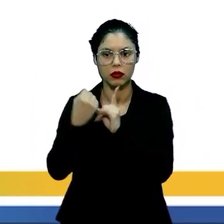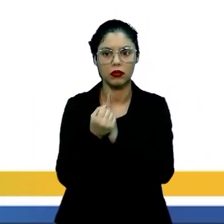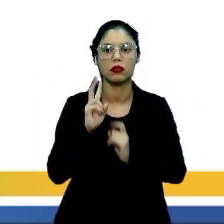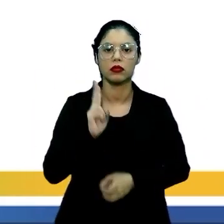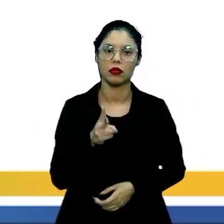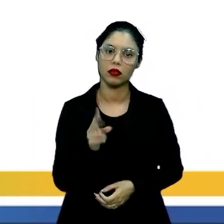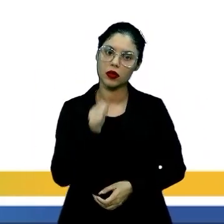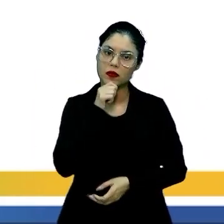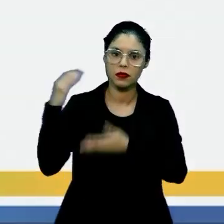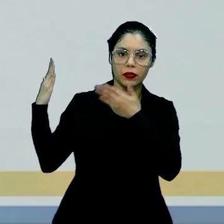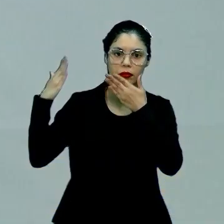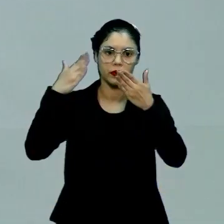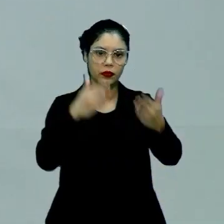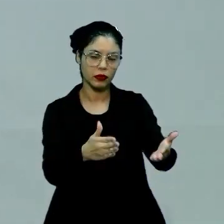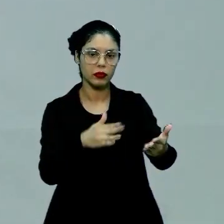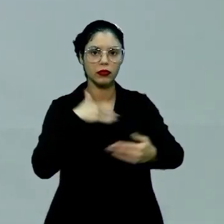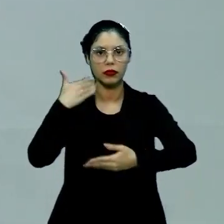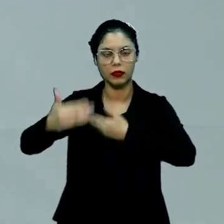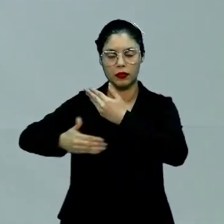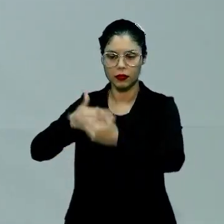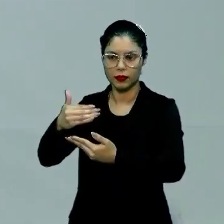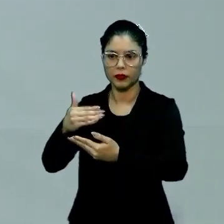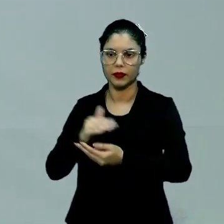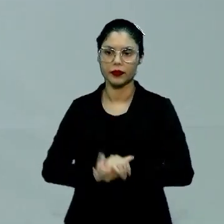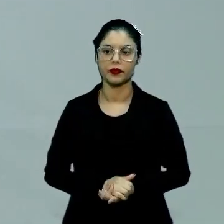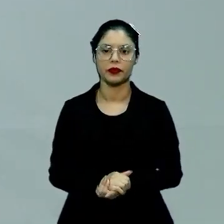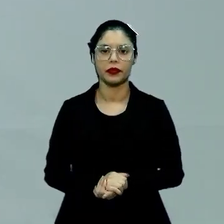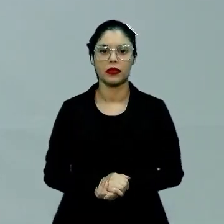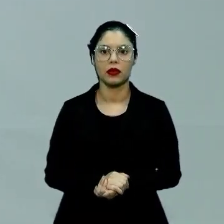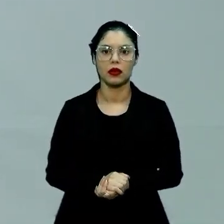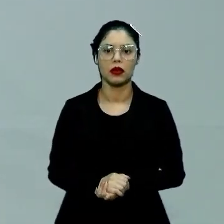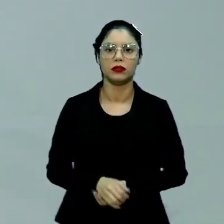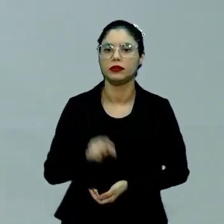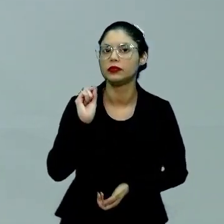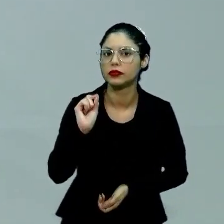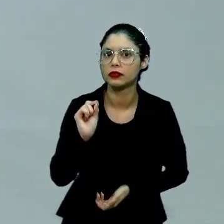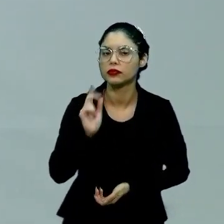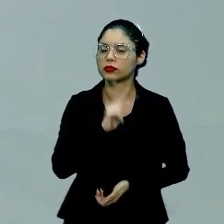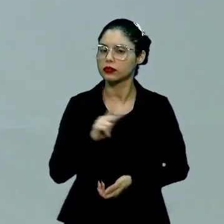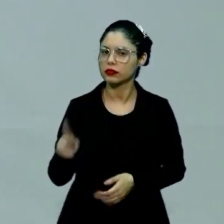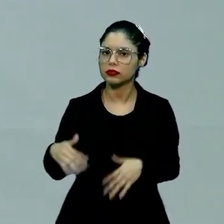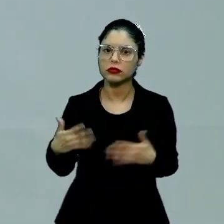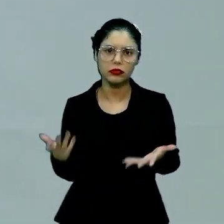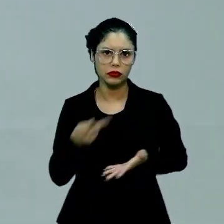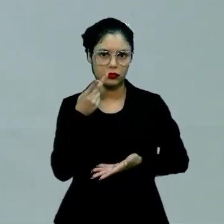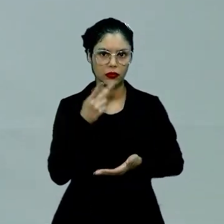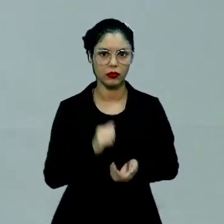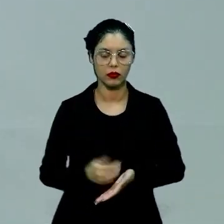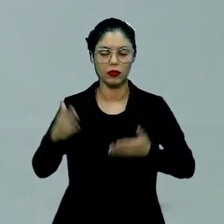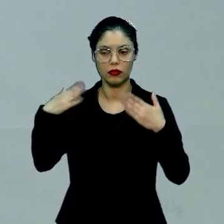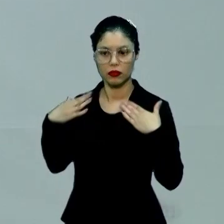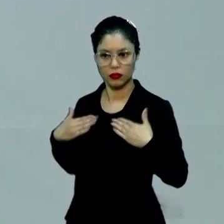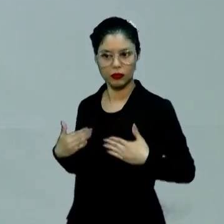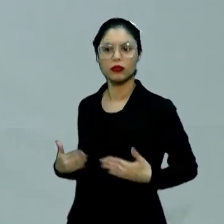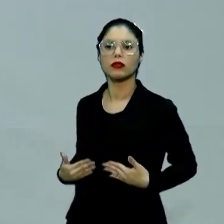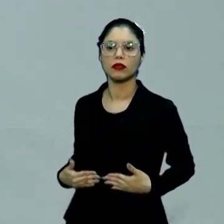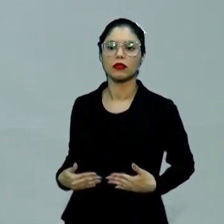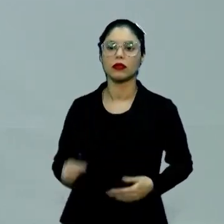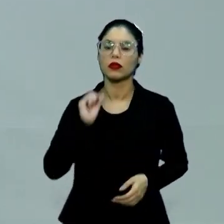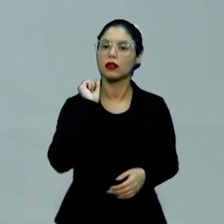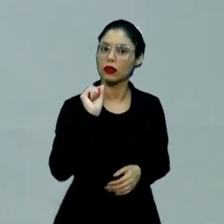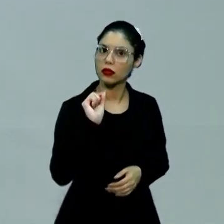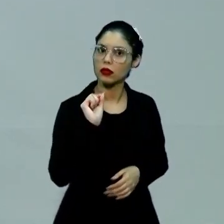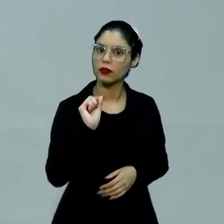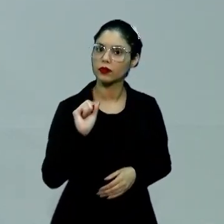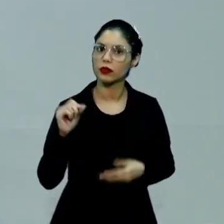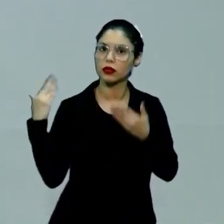torna-se o norte nesse processo. Professor, o que o senhor quer me dizer? Corporalmente, eu quero desenvolver